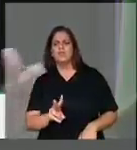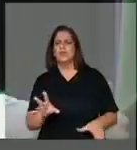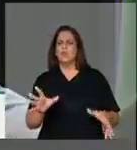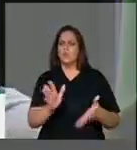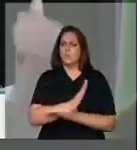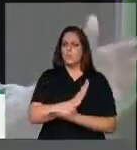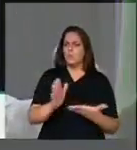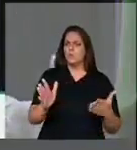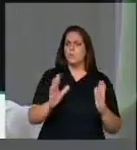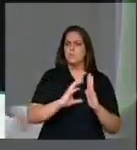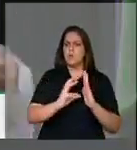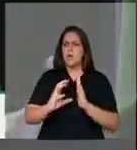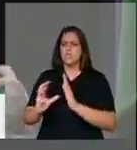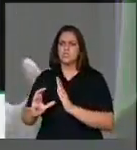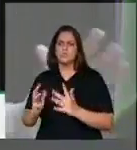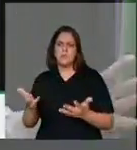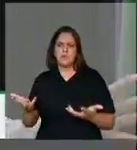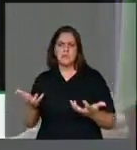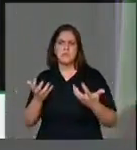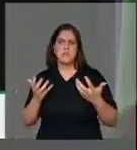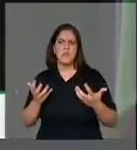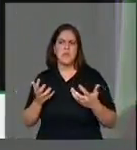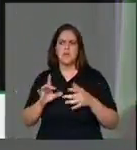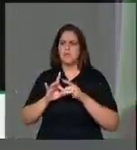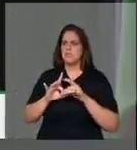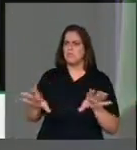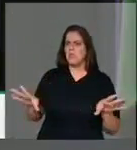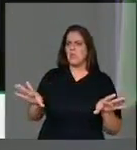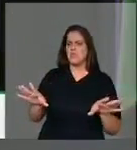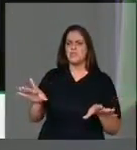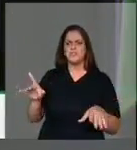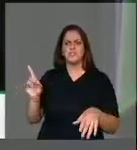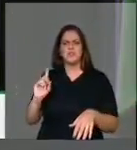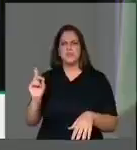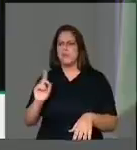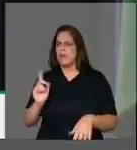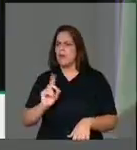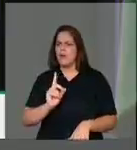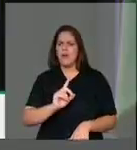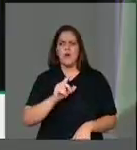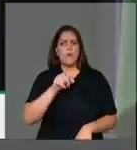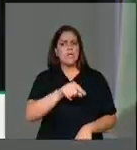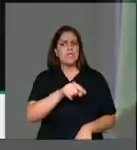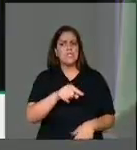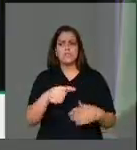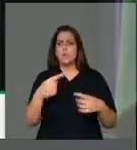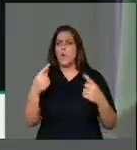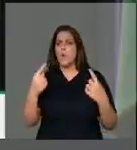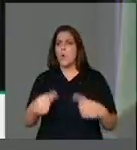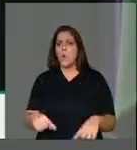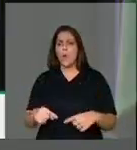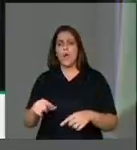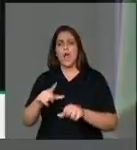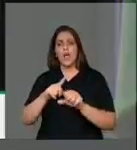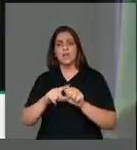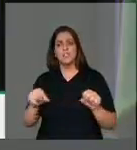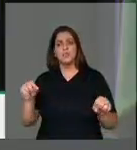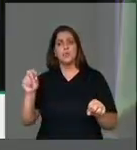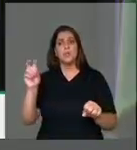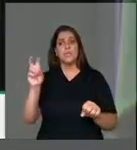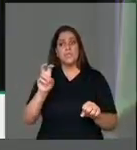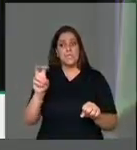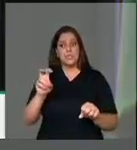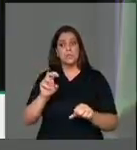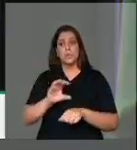governo, dizendo, não, vamos votar, quem quiser que retire o seu nome. Não pode. Isso fere o artigo 5º da Constituição